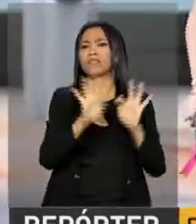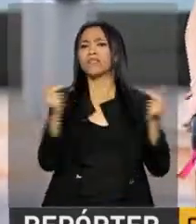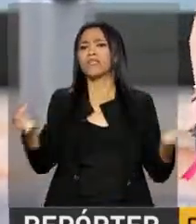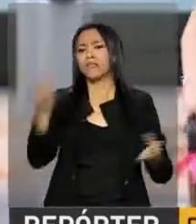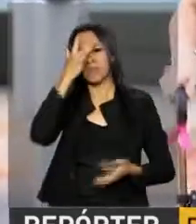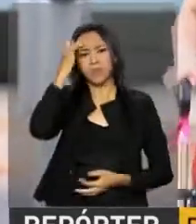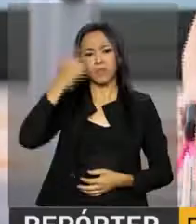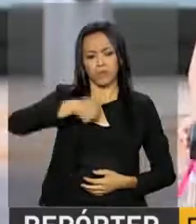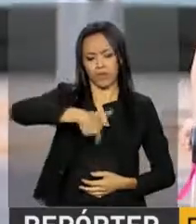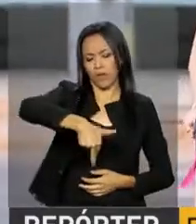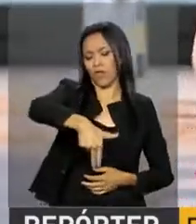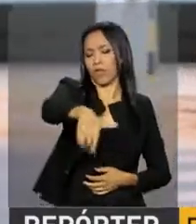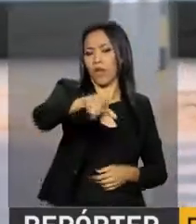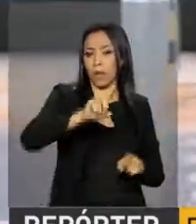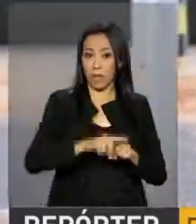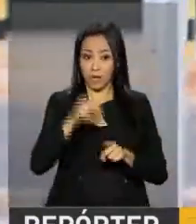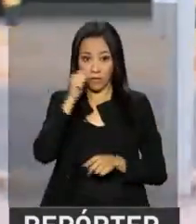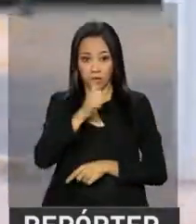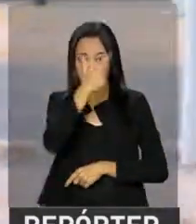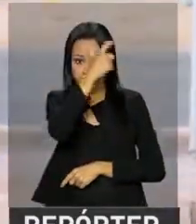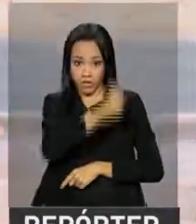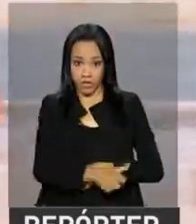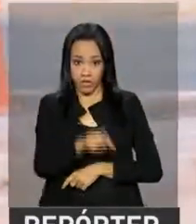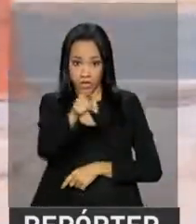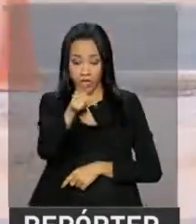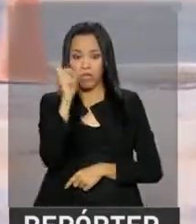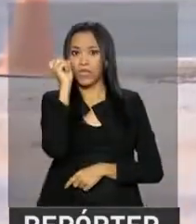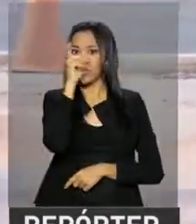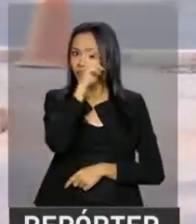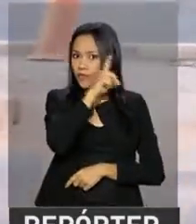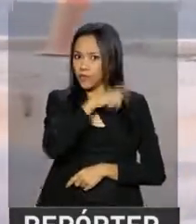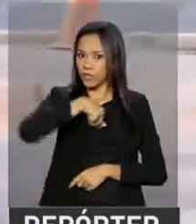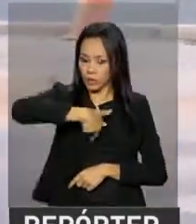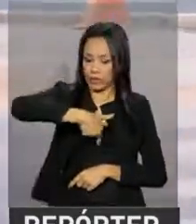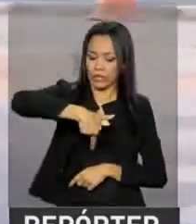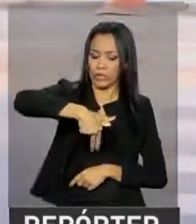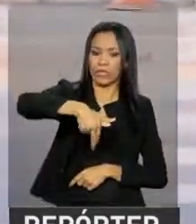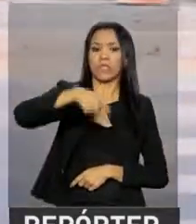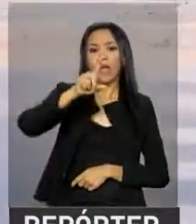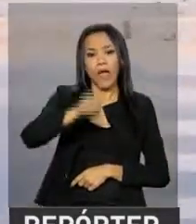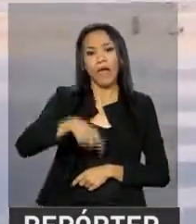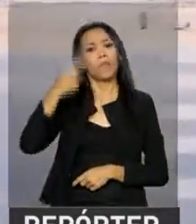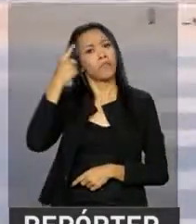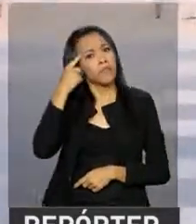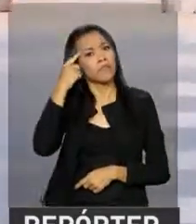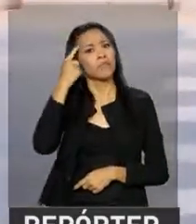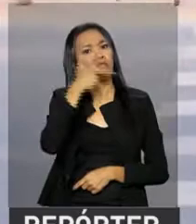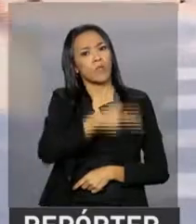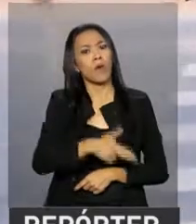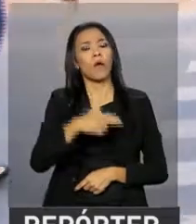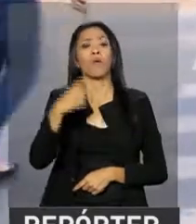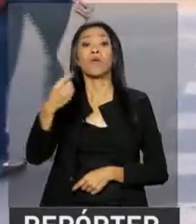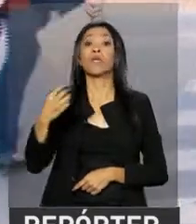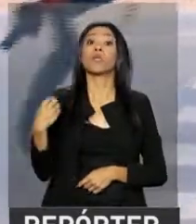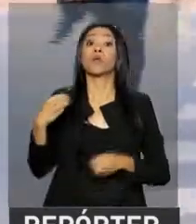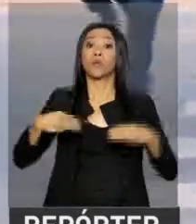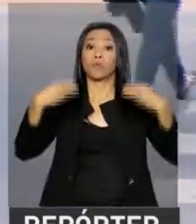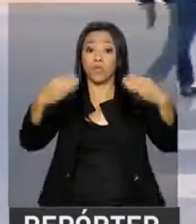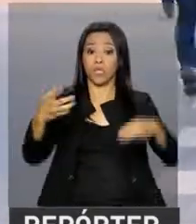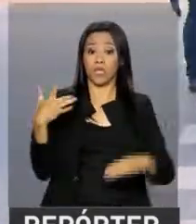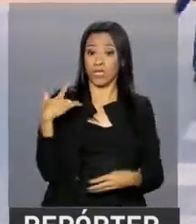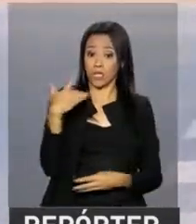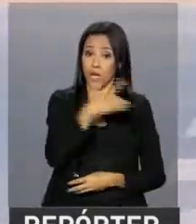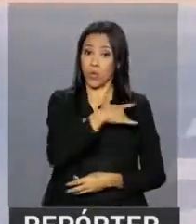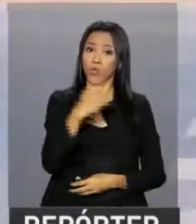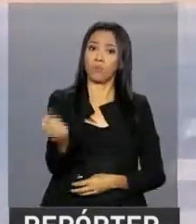das pessoas. Mas para a Raíssa é um grande desafio. E foi justamente pensando em pessoas como ela que o Ministério da Saúde incorporou